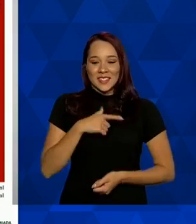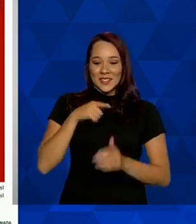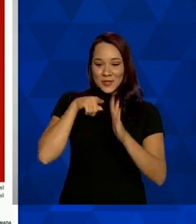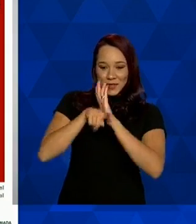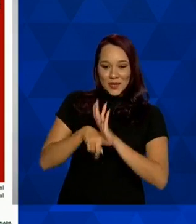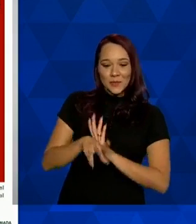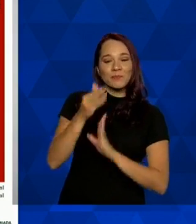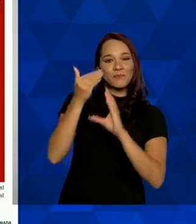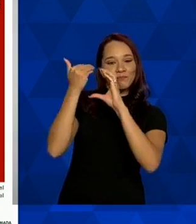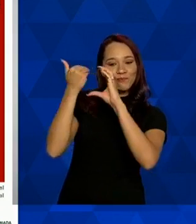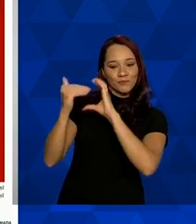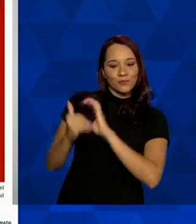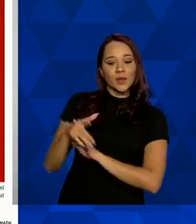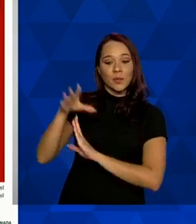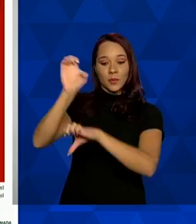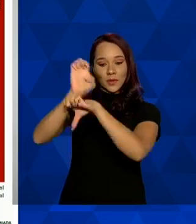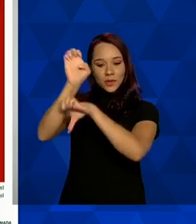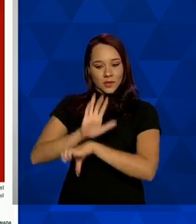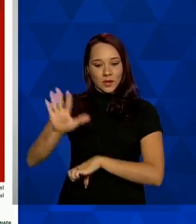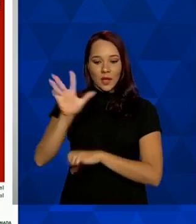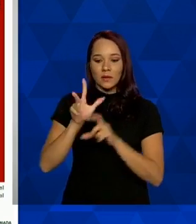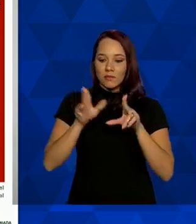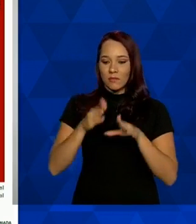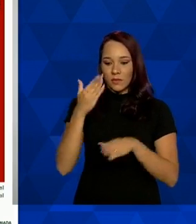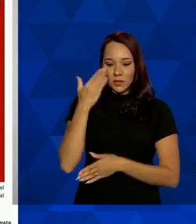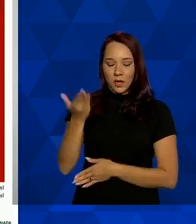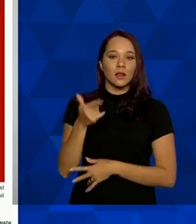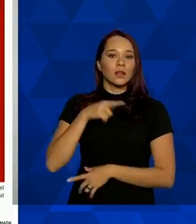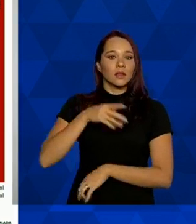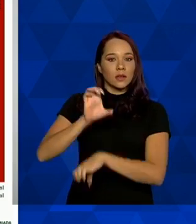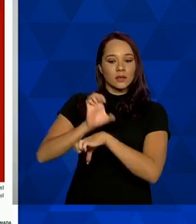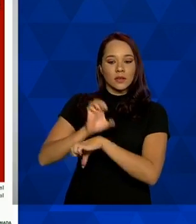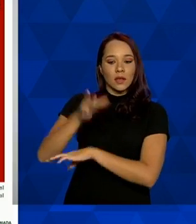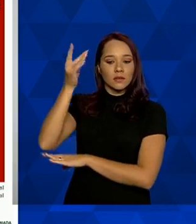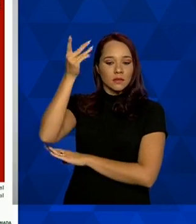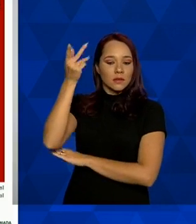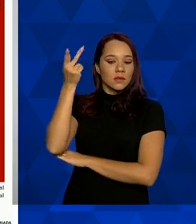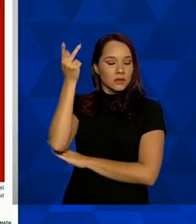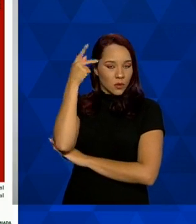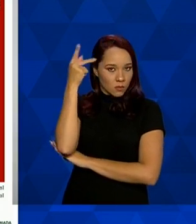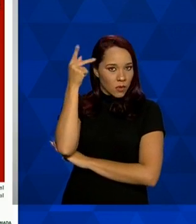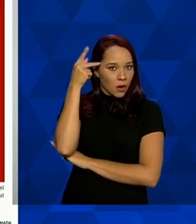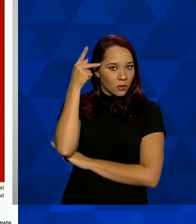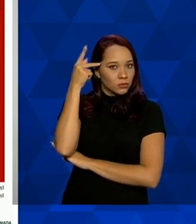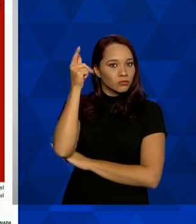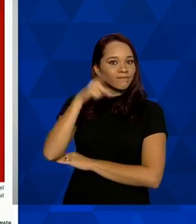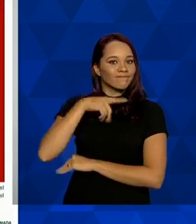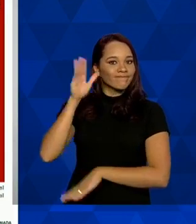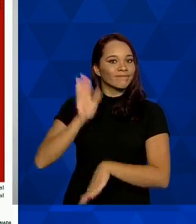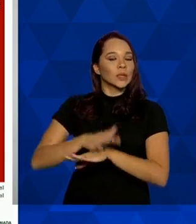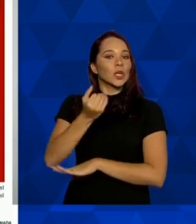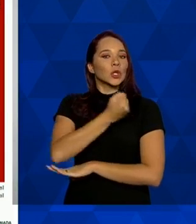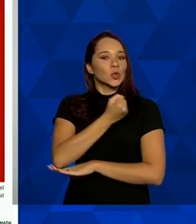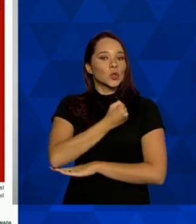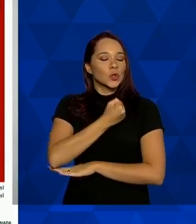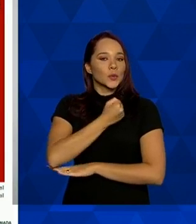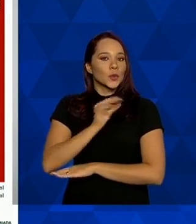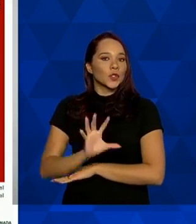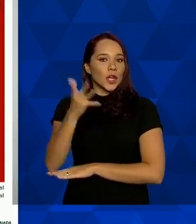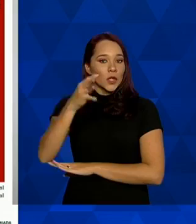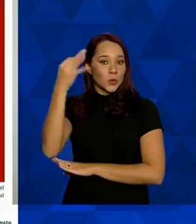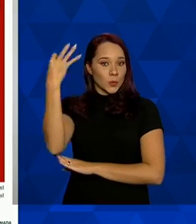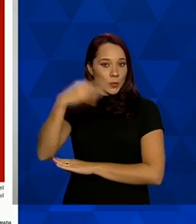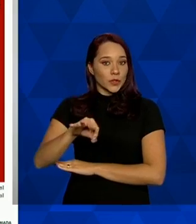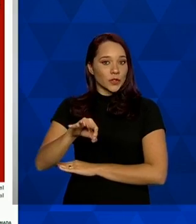por esses estados conforme demonstrado o estado de São Paulo é o estado que apresenta o maior número de casos positivos